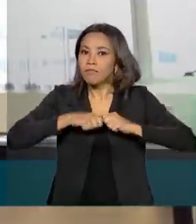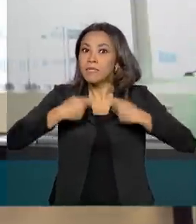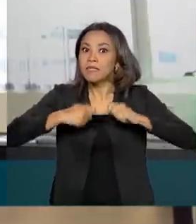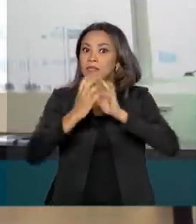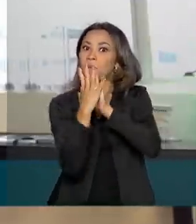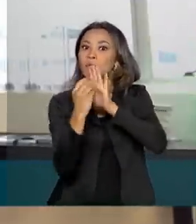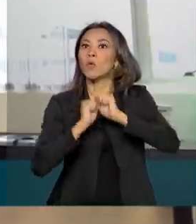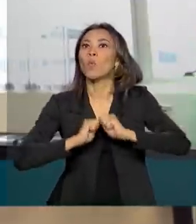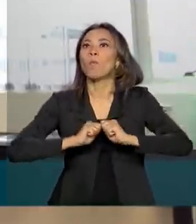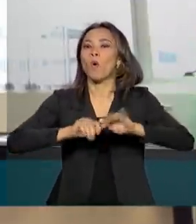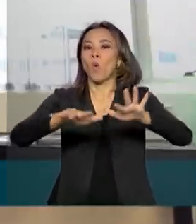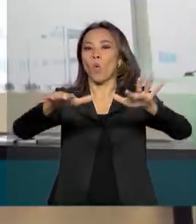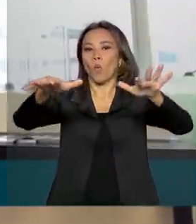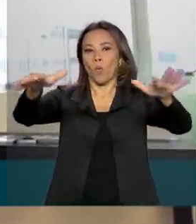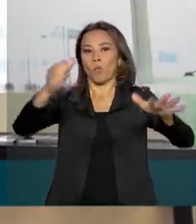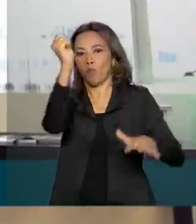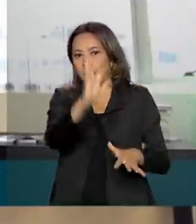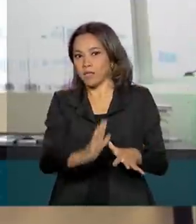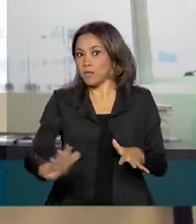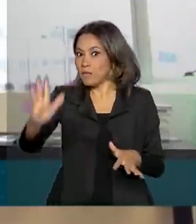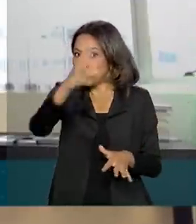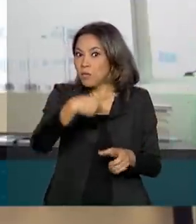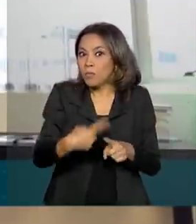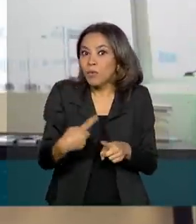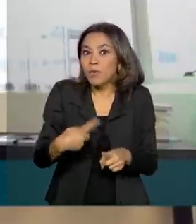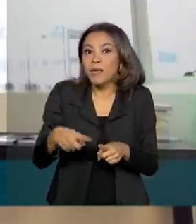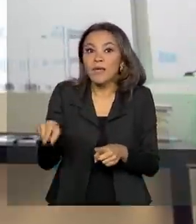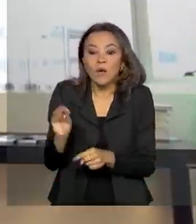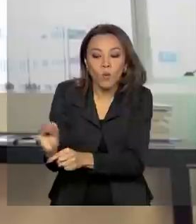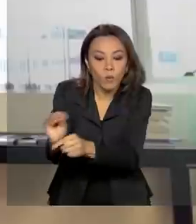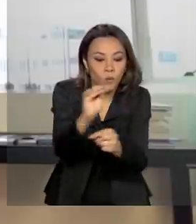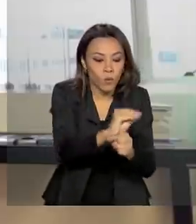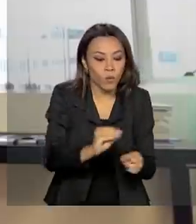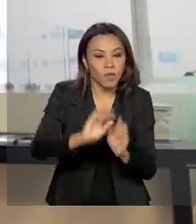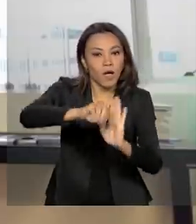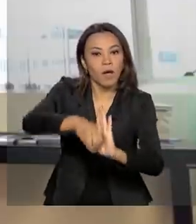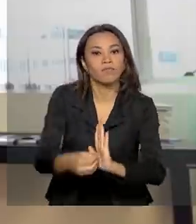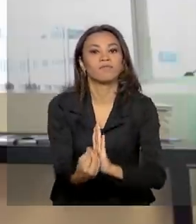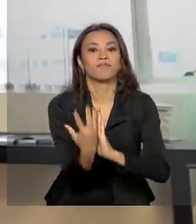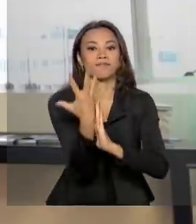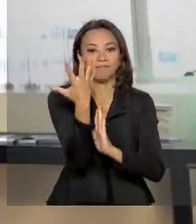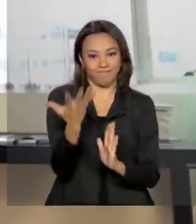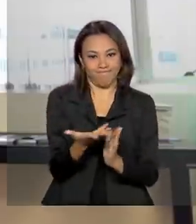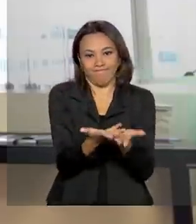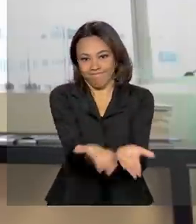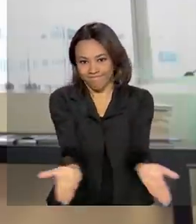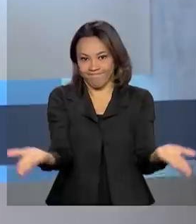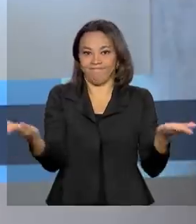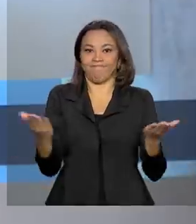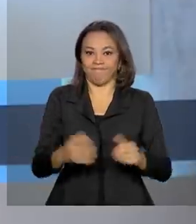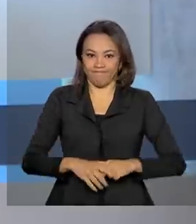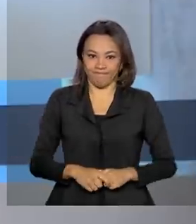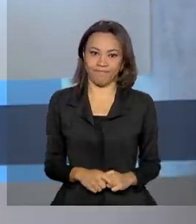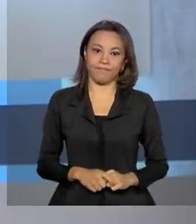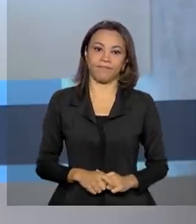por questão da qualidade, da sustentabilidade dos nossos plantinhos agrícolas.